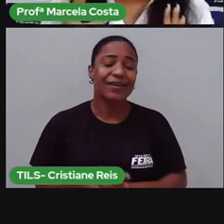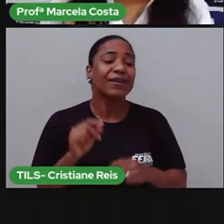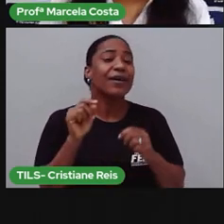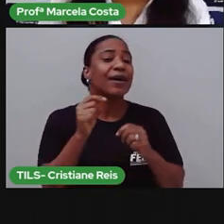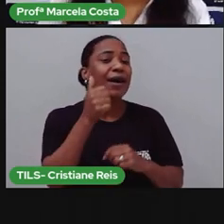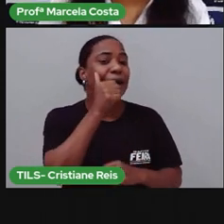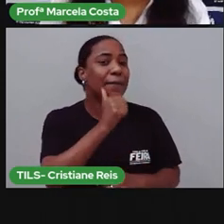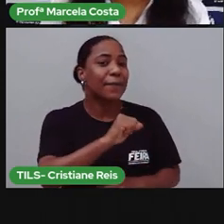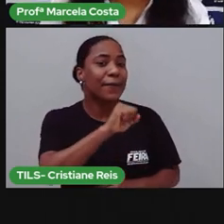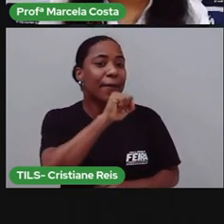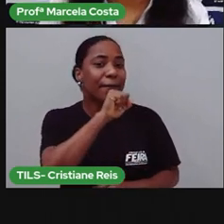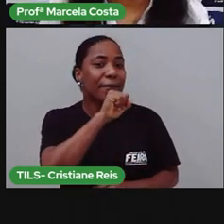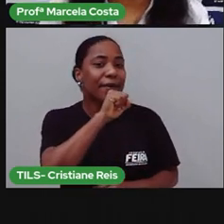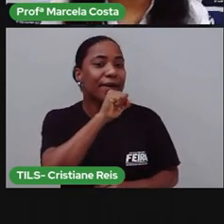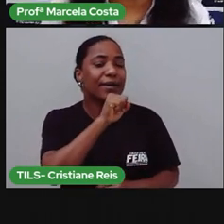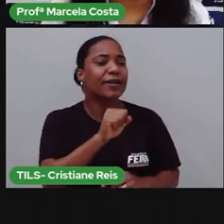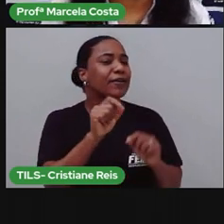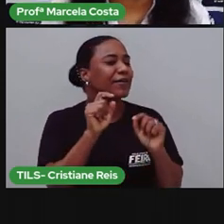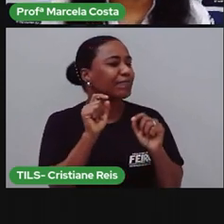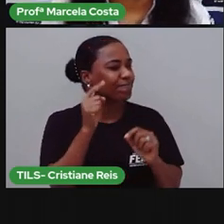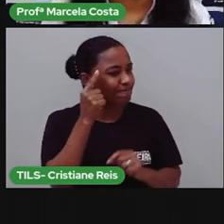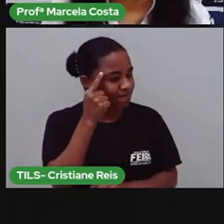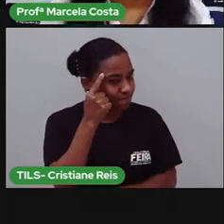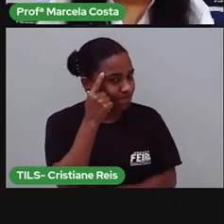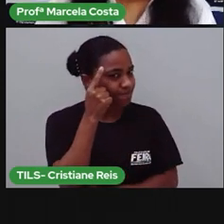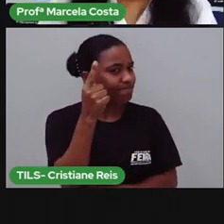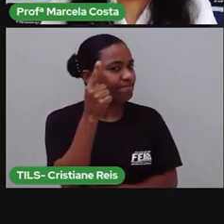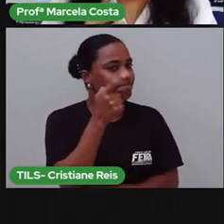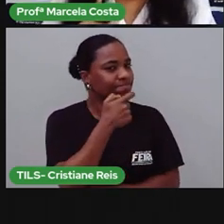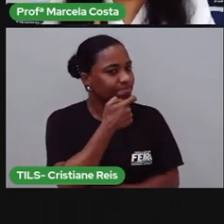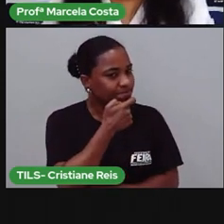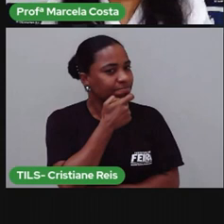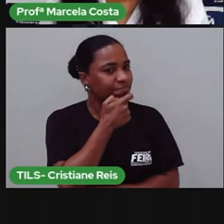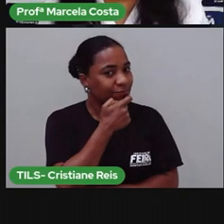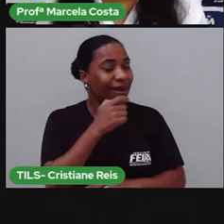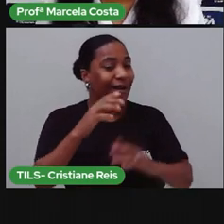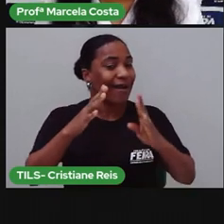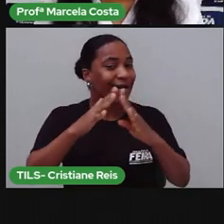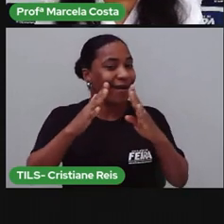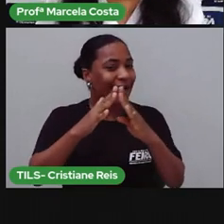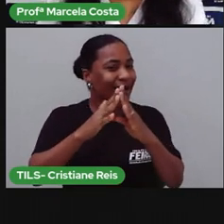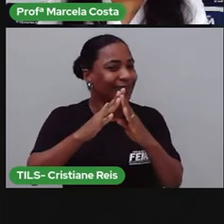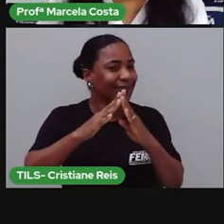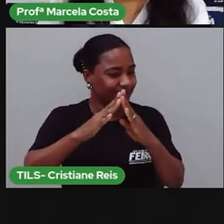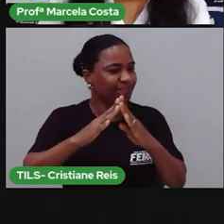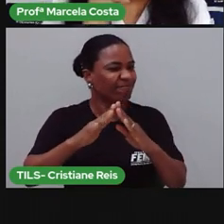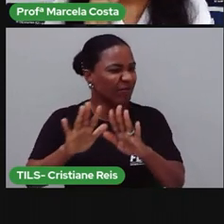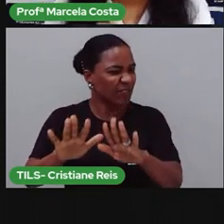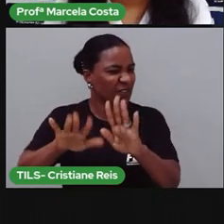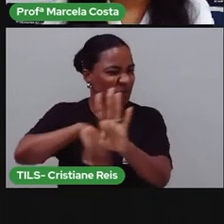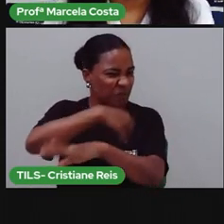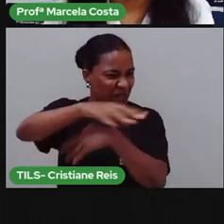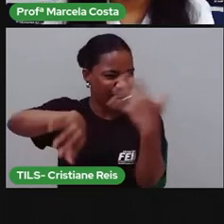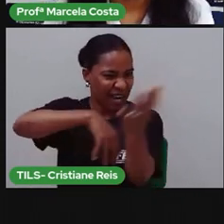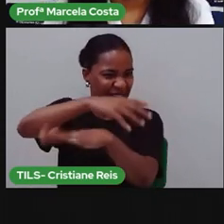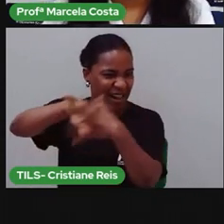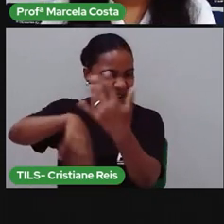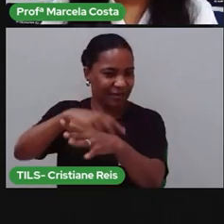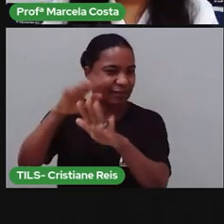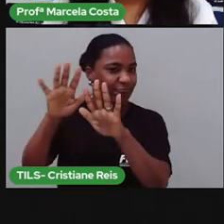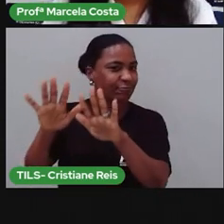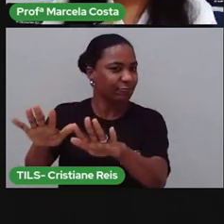Deixou a casa toda bagunçada. A estratégia da mãe de Raimunda foi a seguinte.